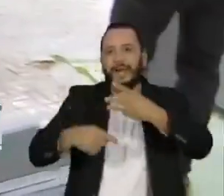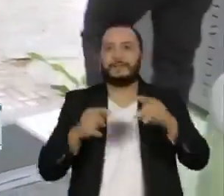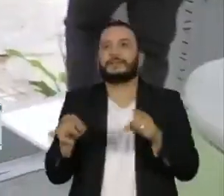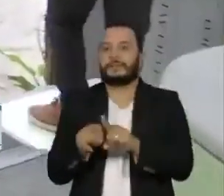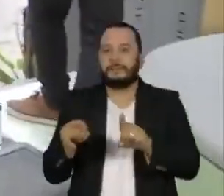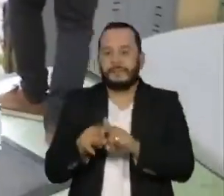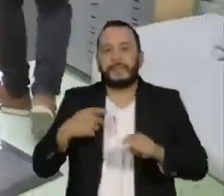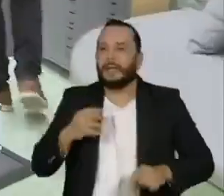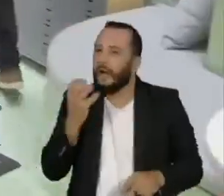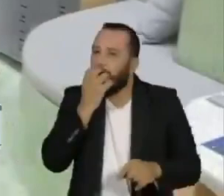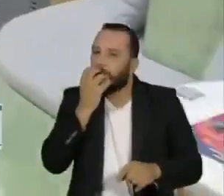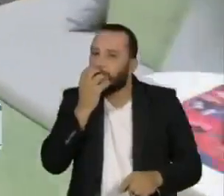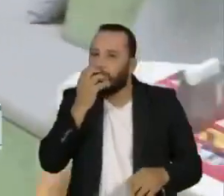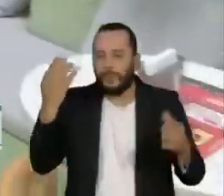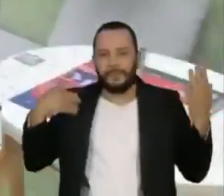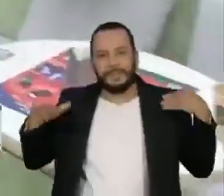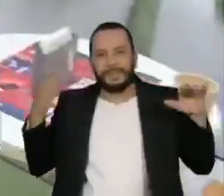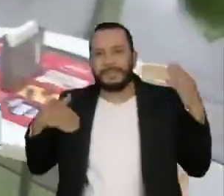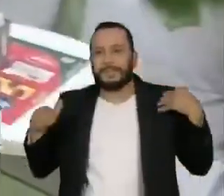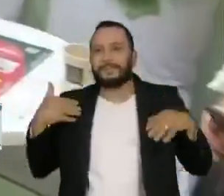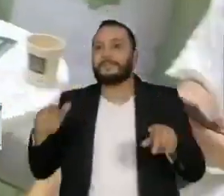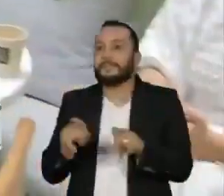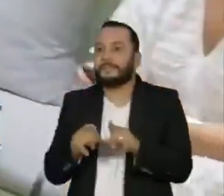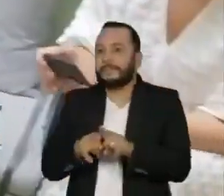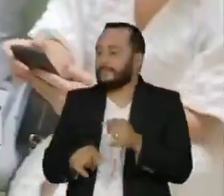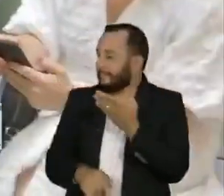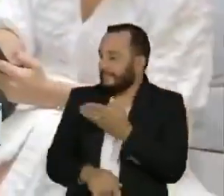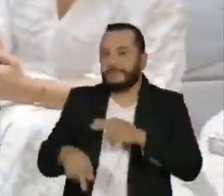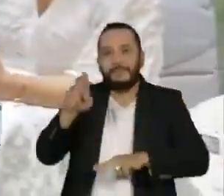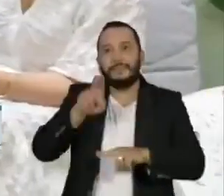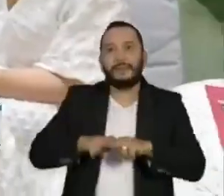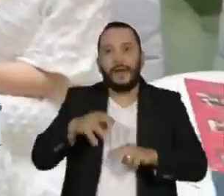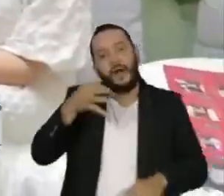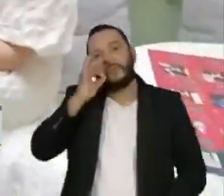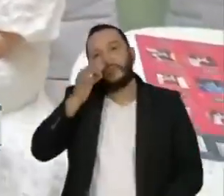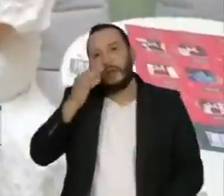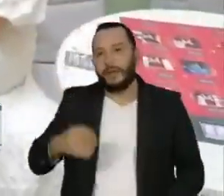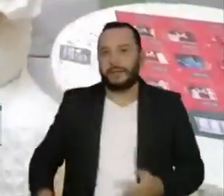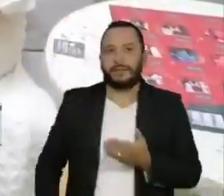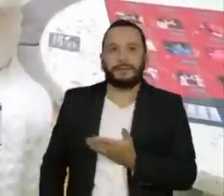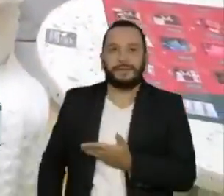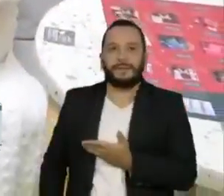o cachorro para passear ou até sentar para tomar um café.